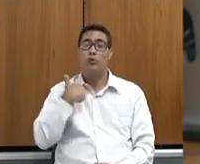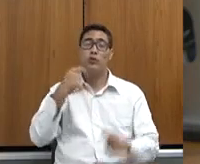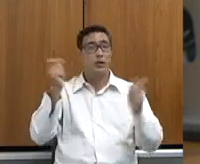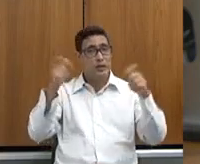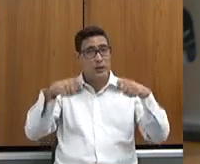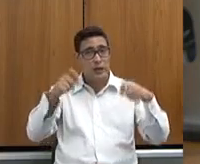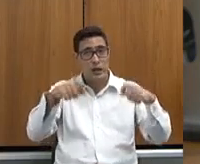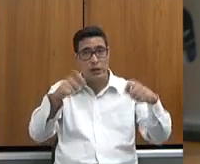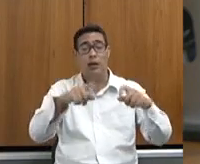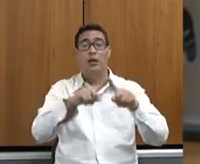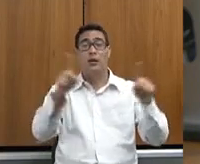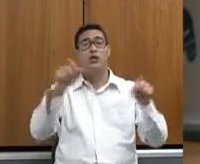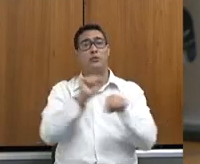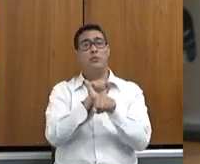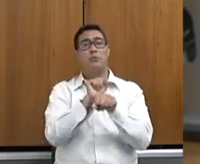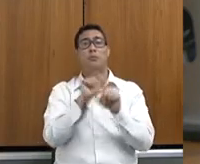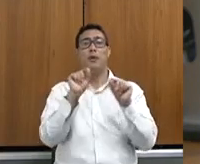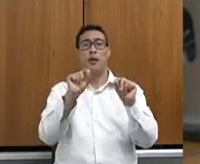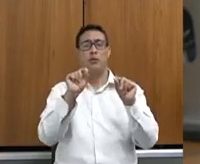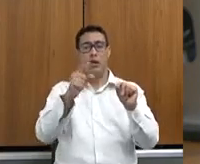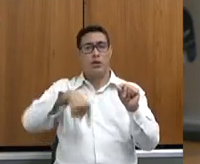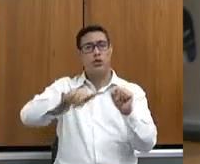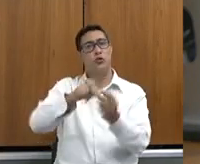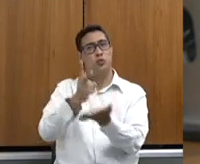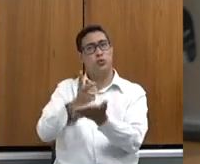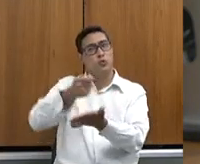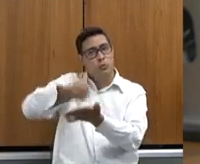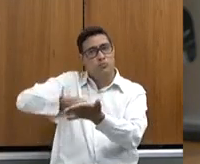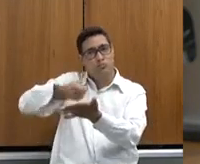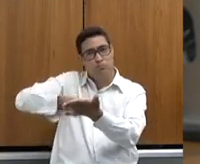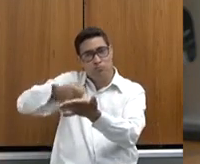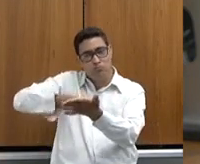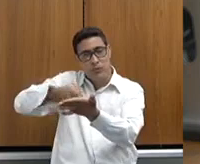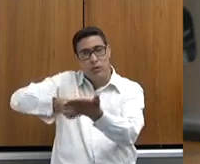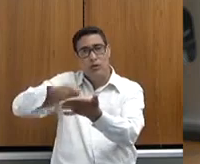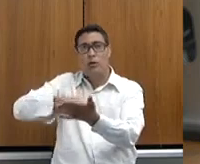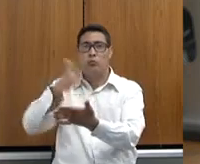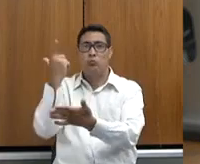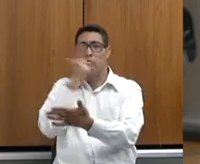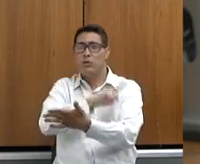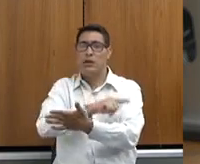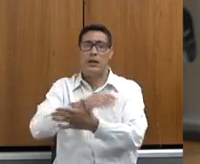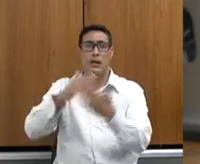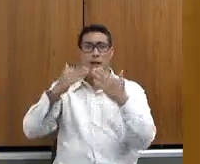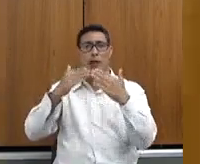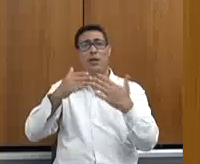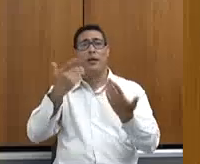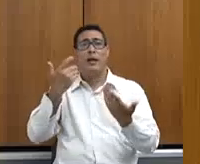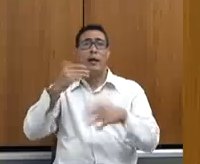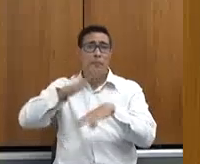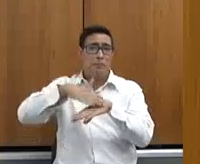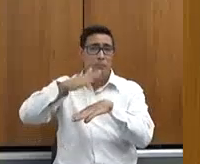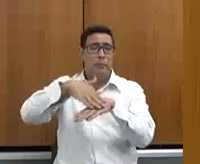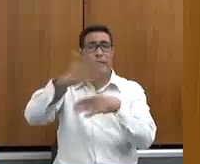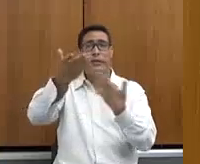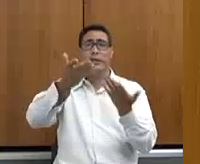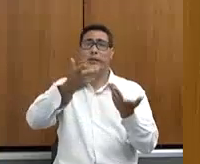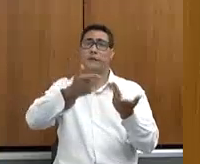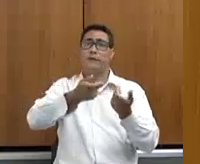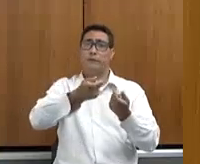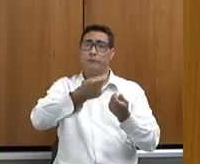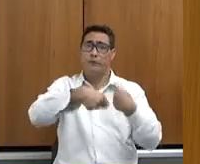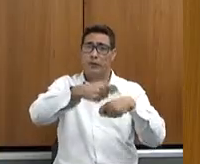E aí esperamos, sabe, continuar as cobranças para buscarmos viabilizar aí prorrogação de financiamento e